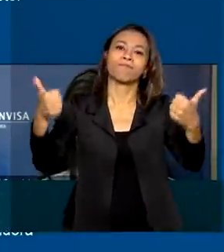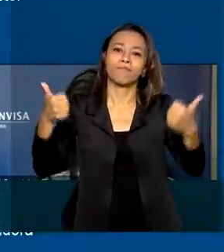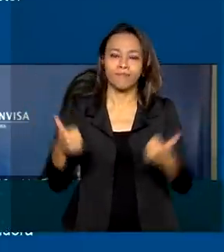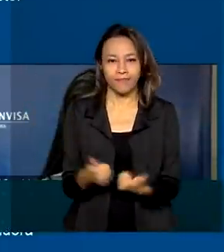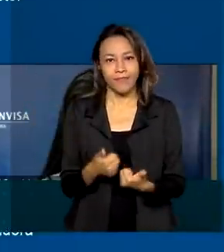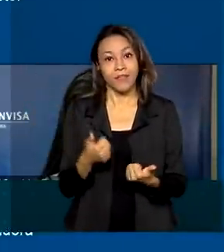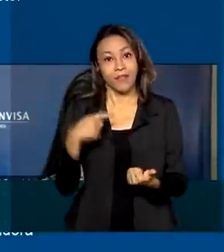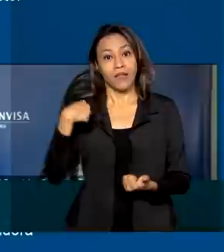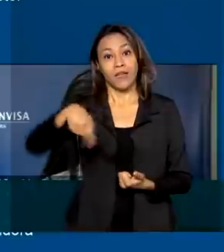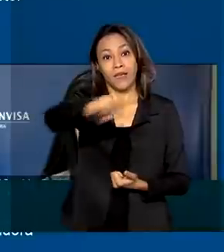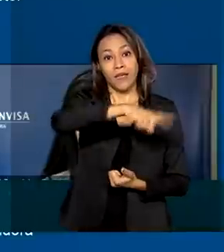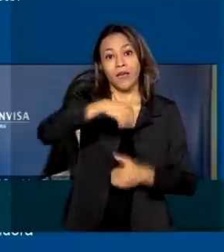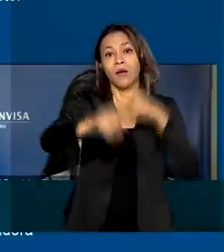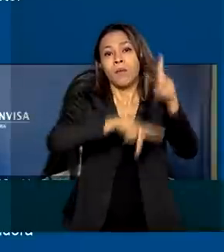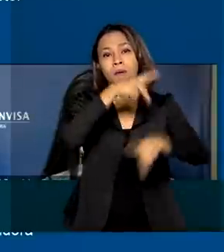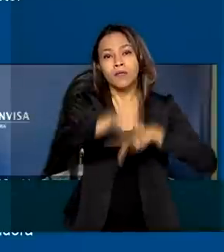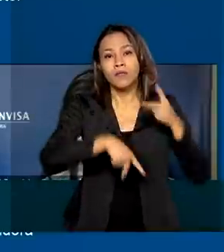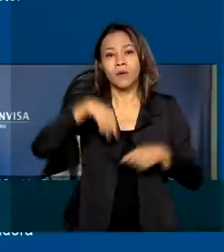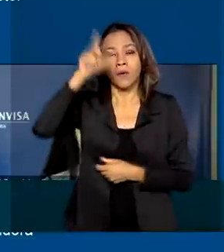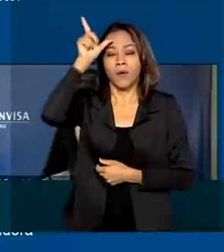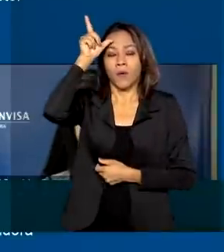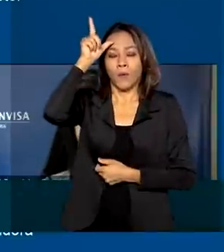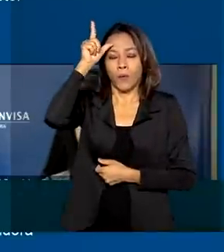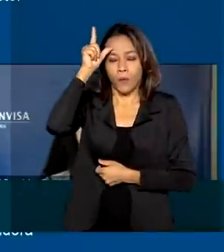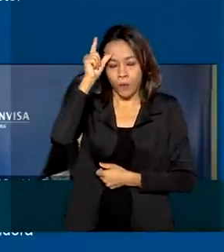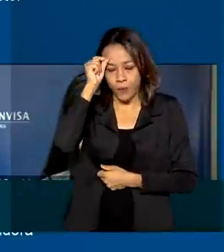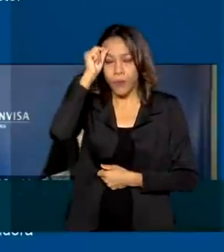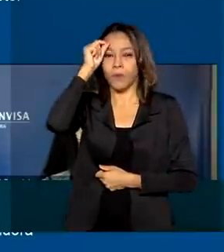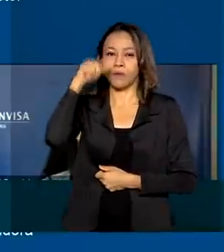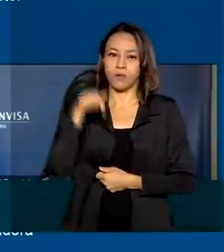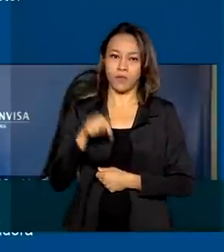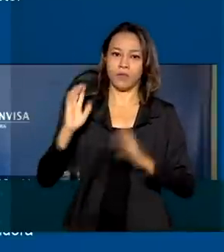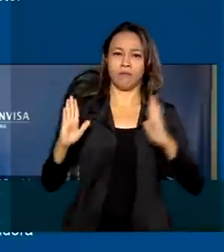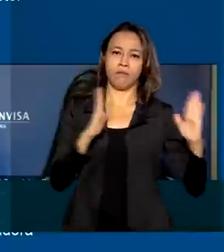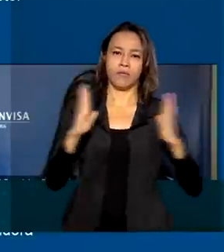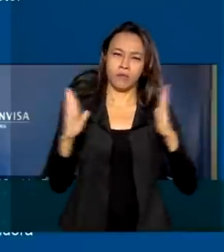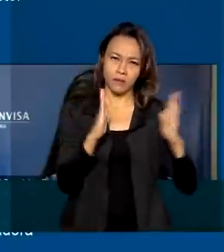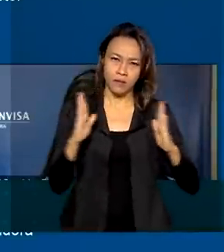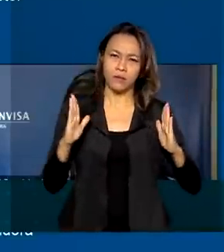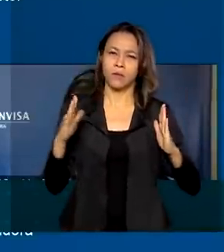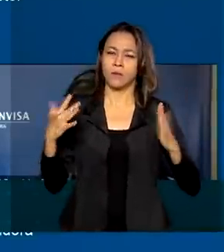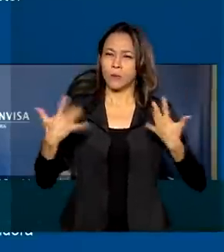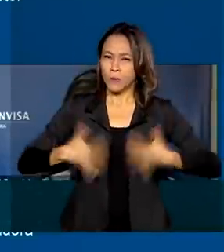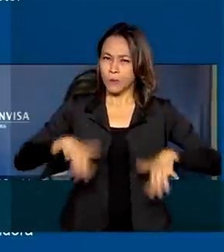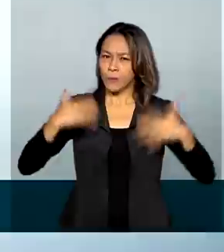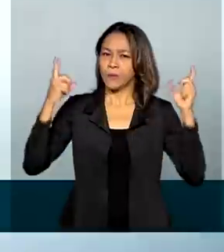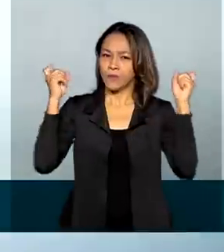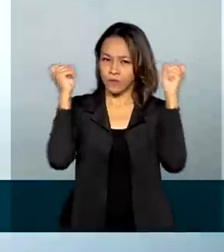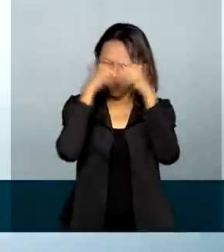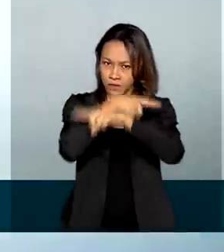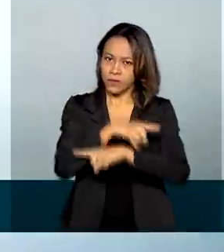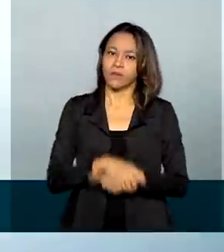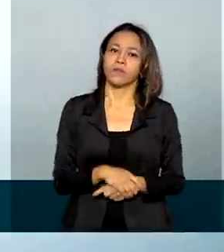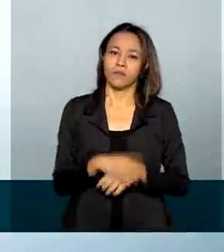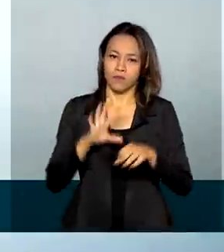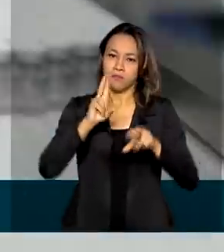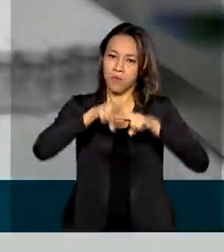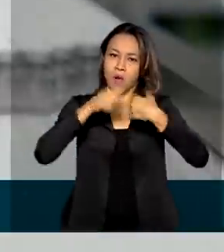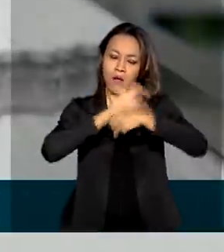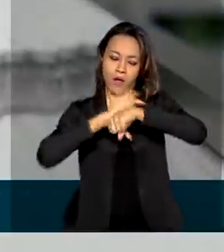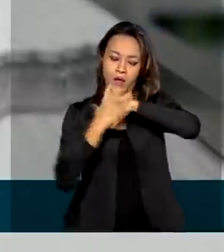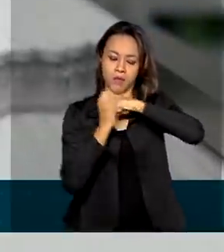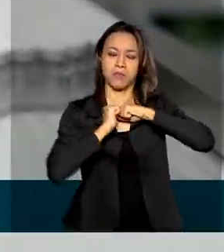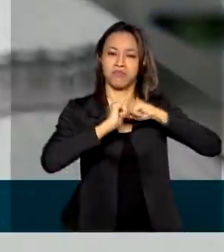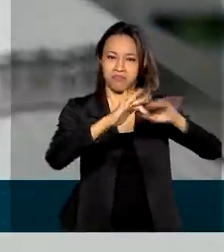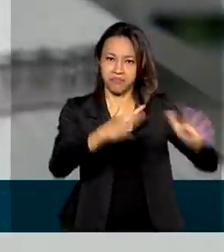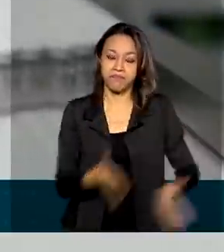confortem a nossa população nesse momento tão difícil. Agora, com o registro